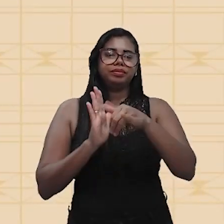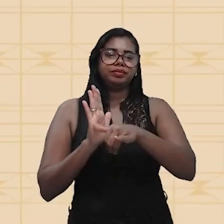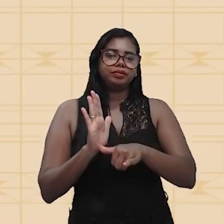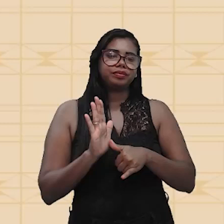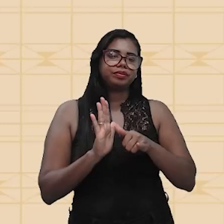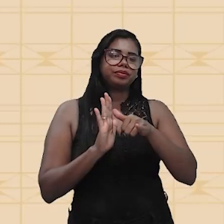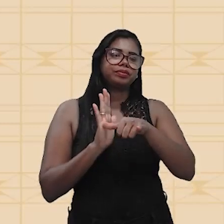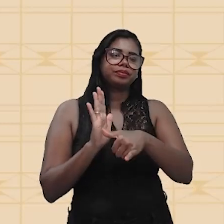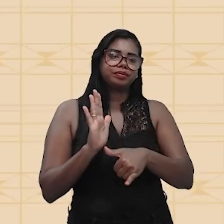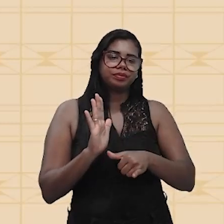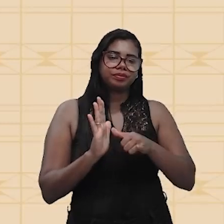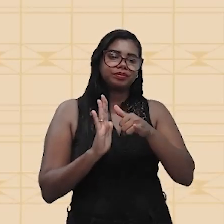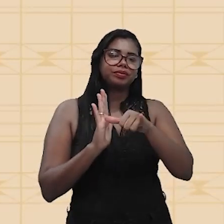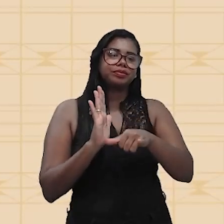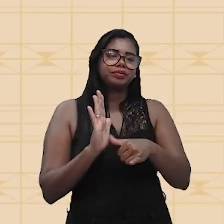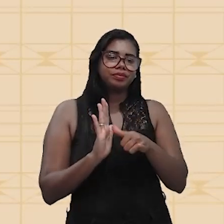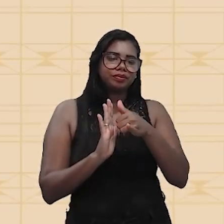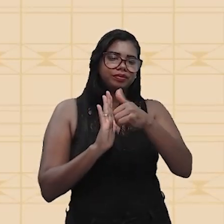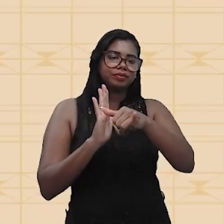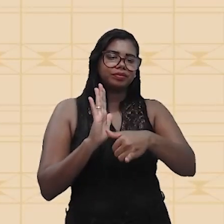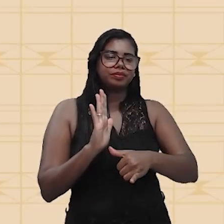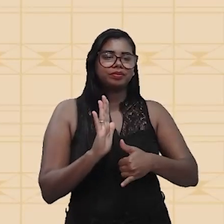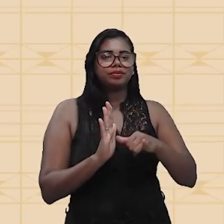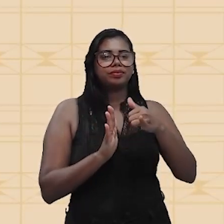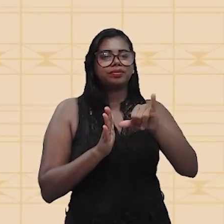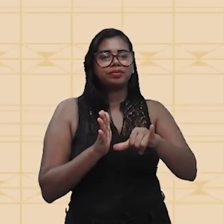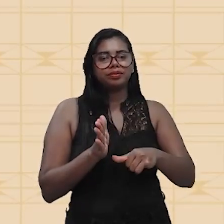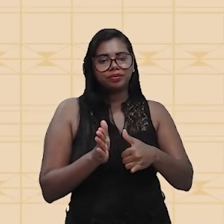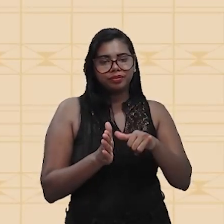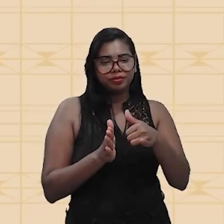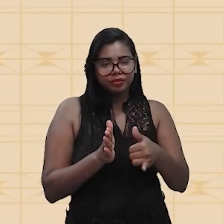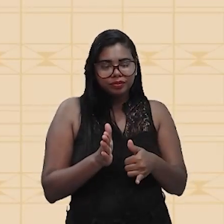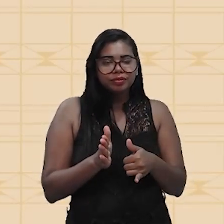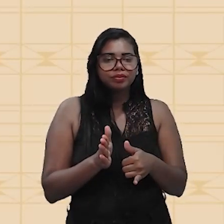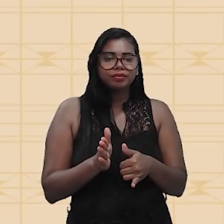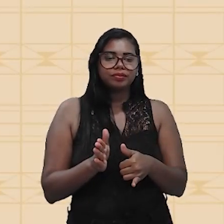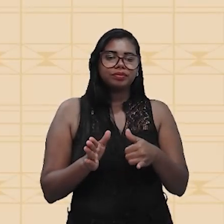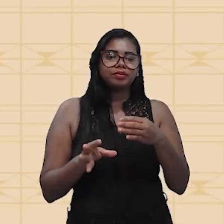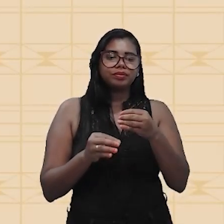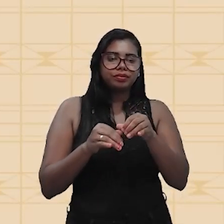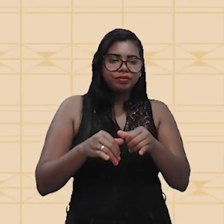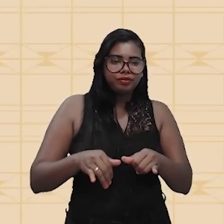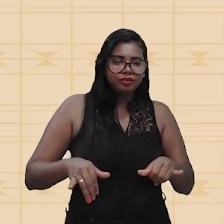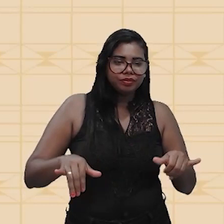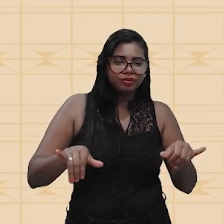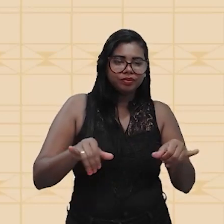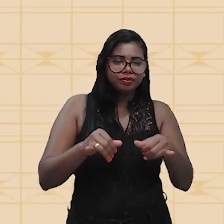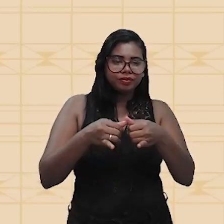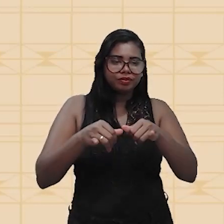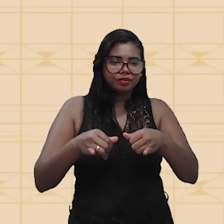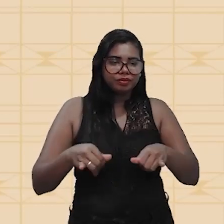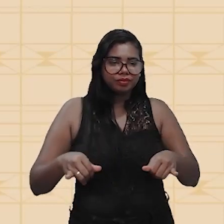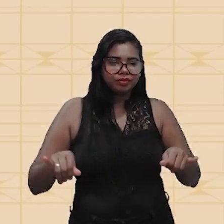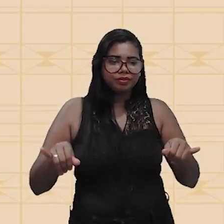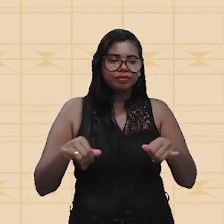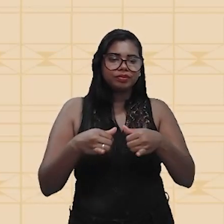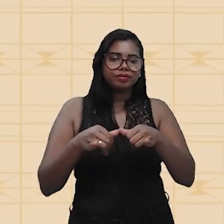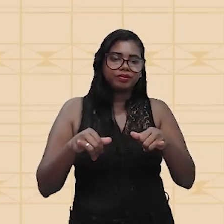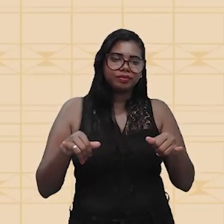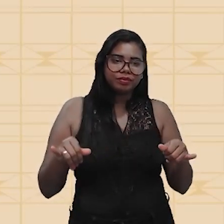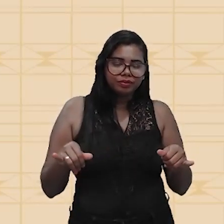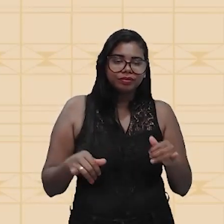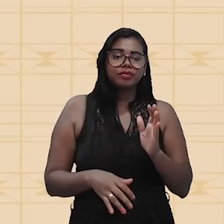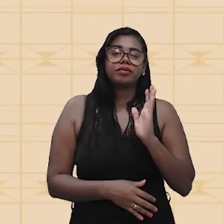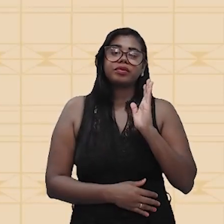orientar o movimento dos elétrons. O condutor assegura a transmissão desta corrente elétrica. Já